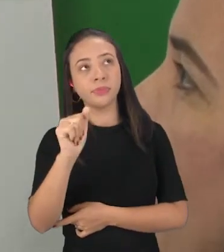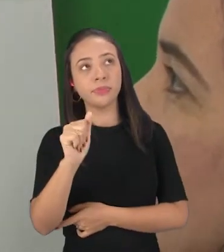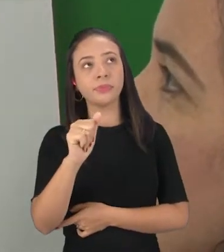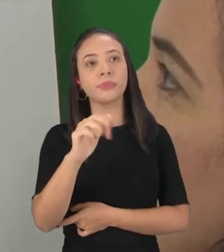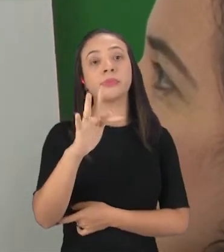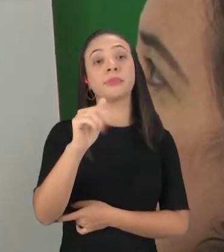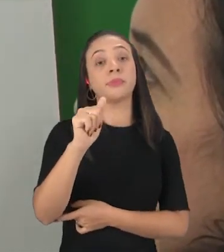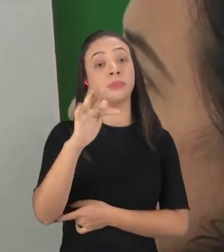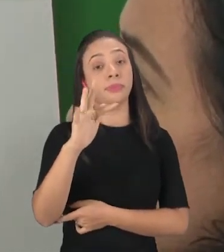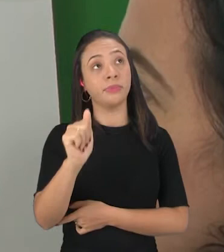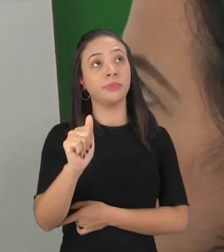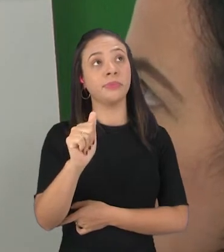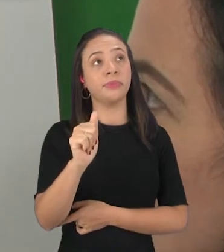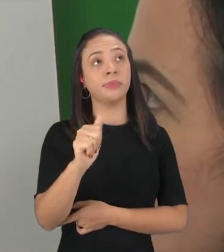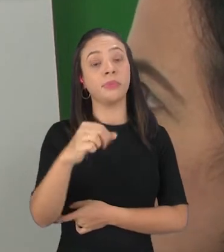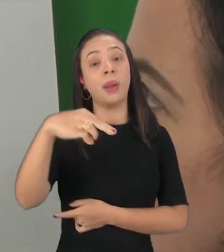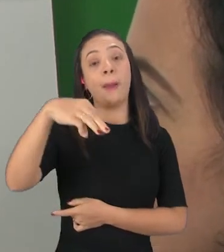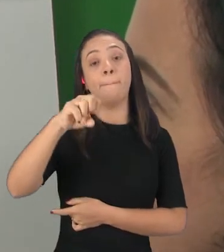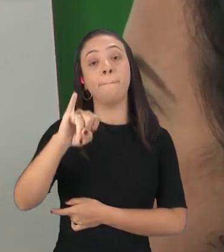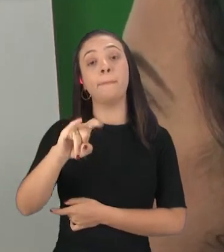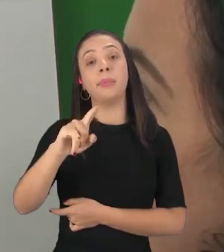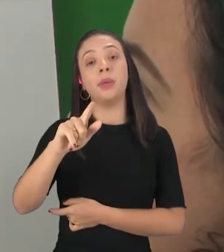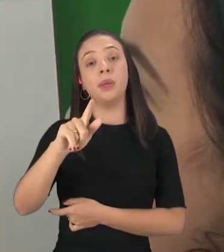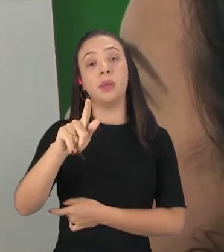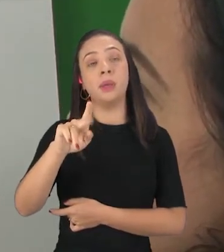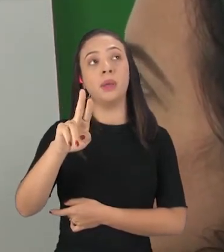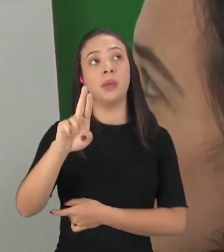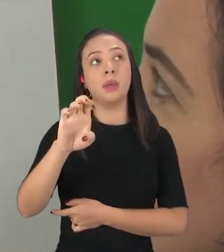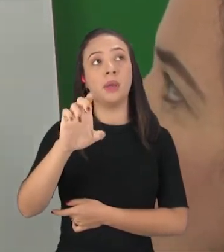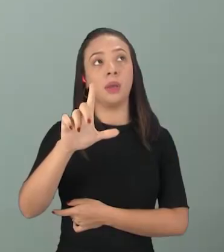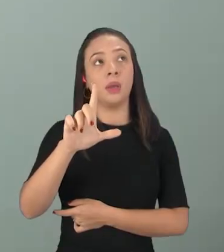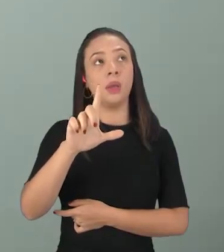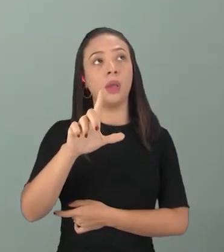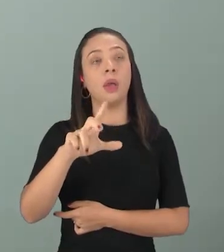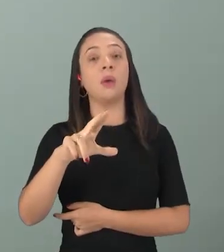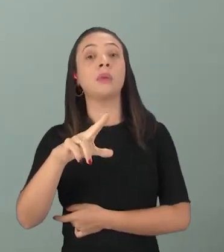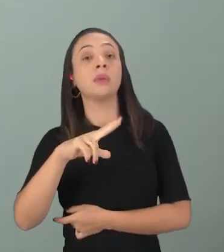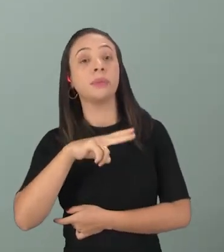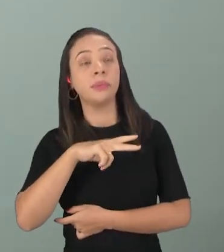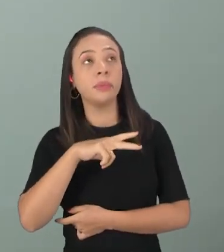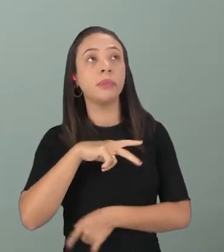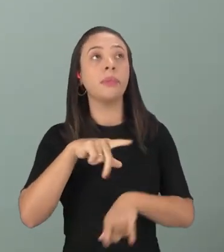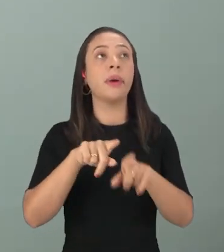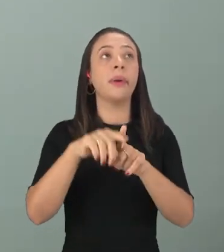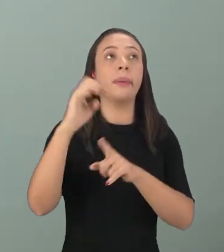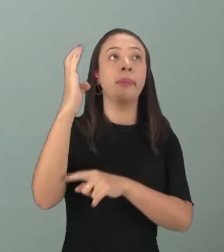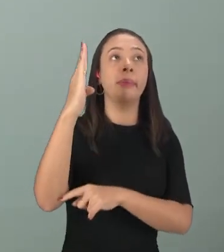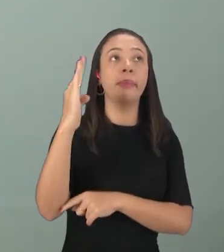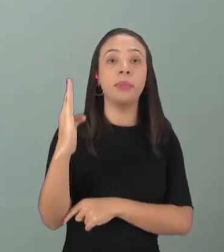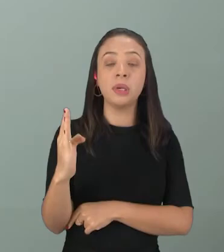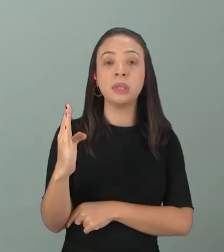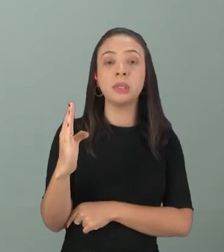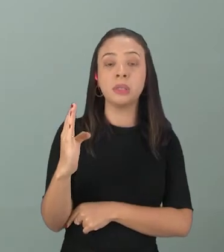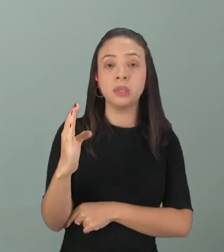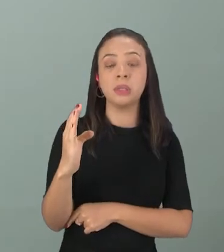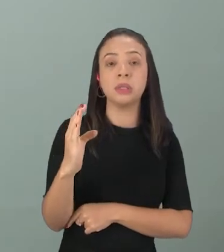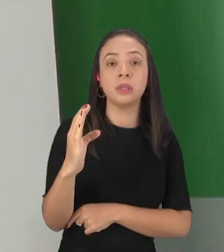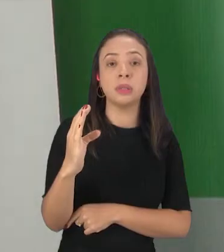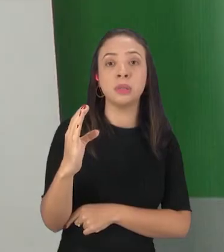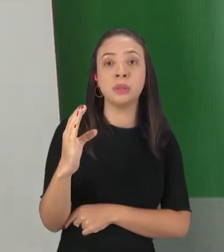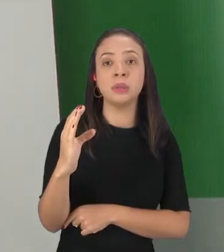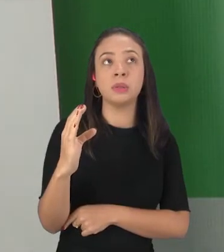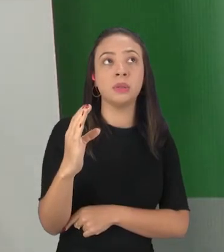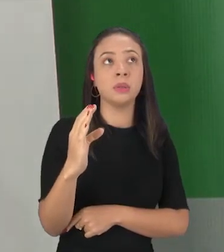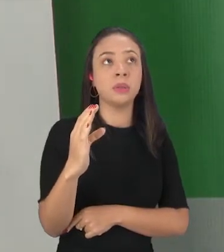Espanha, Brasil, Cruzeiro do Sul, Rosa e Rocha. Ok? Tem esses exemplos aí.